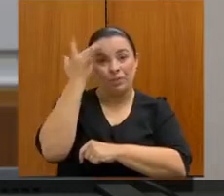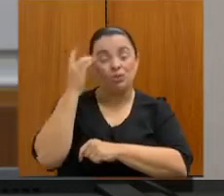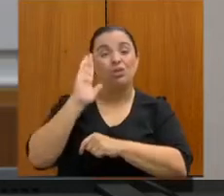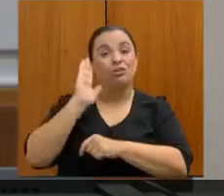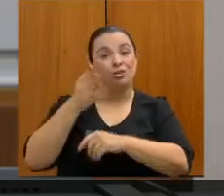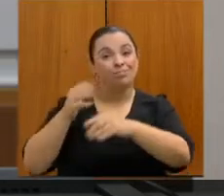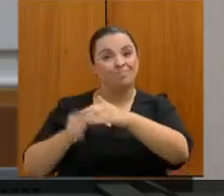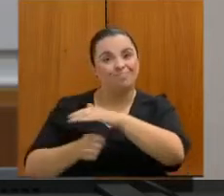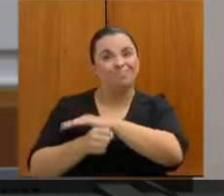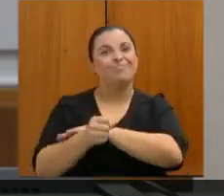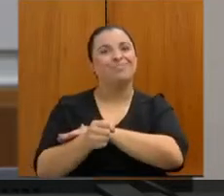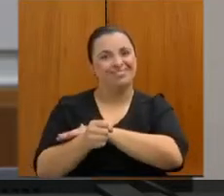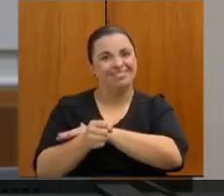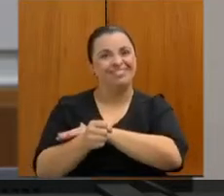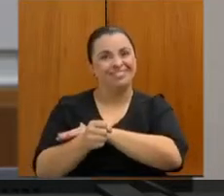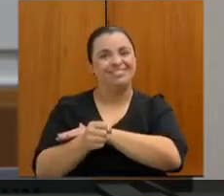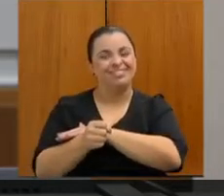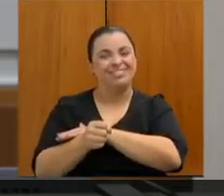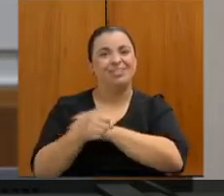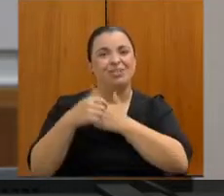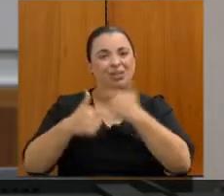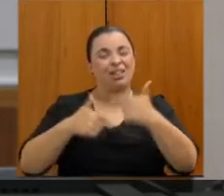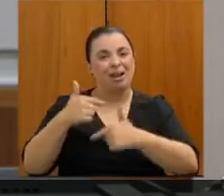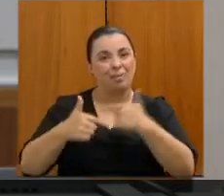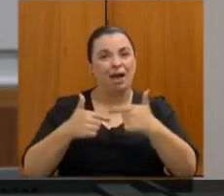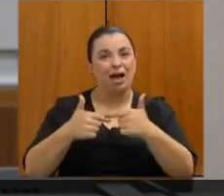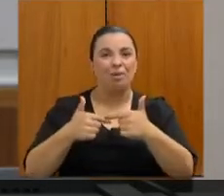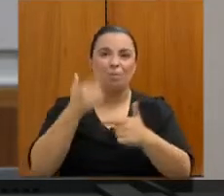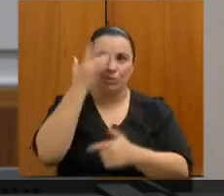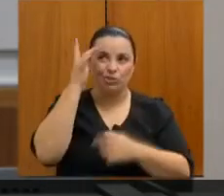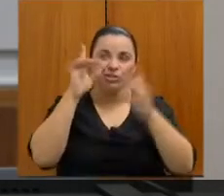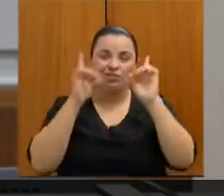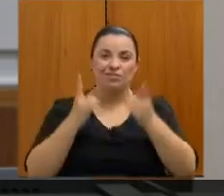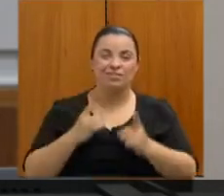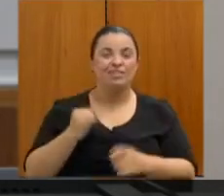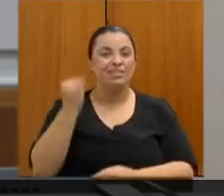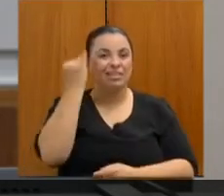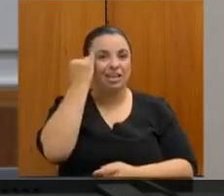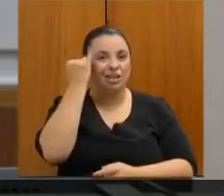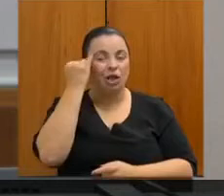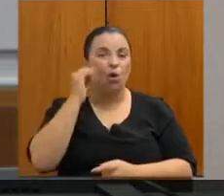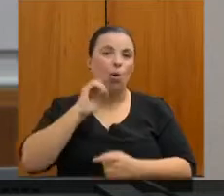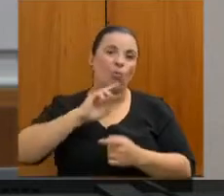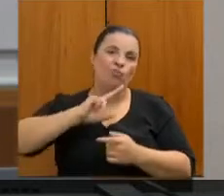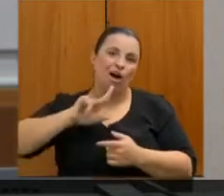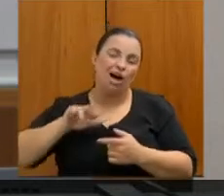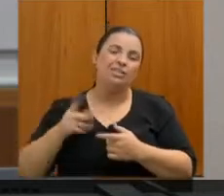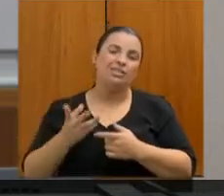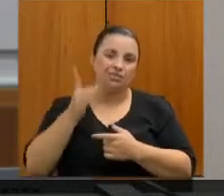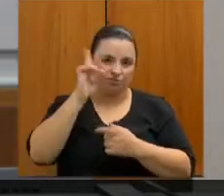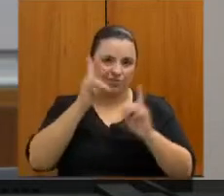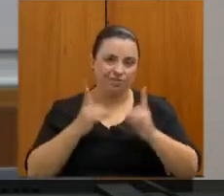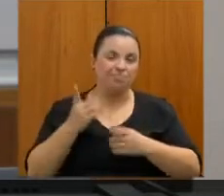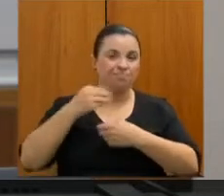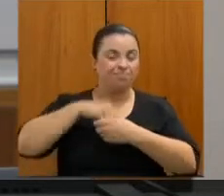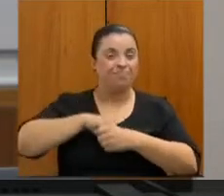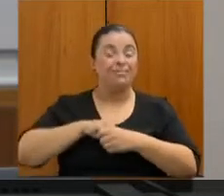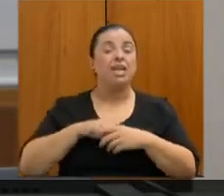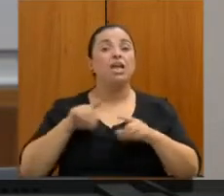com deficiência intelectual e múltipla que são acompanhados pelo nosso serviço e que a gente também proporciona